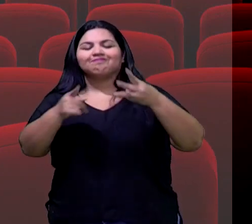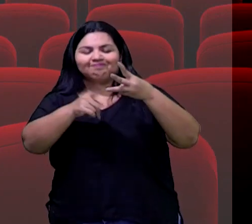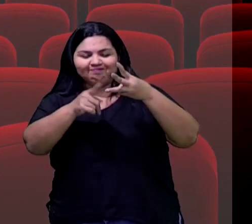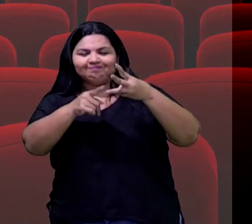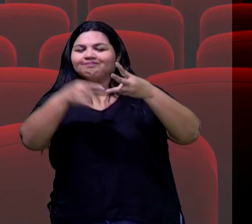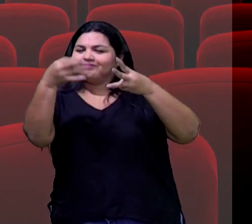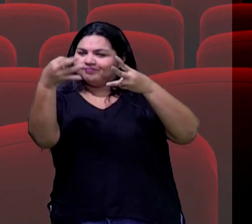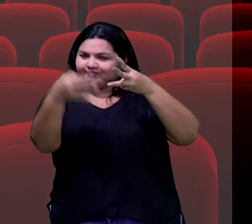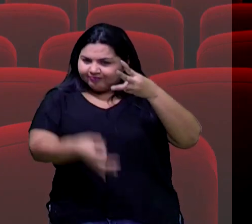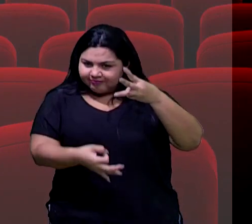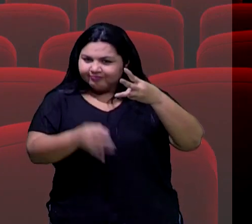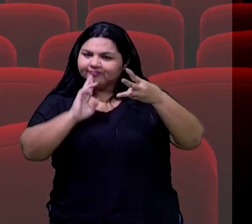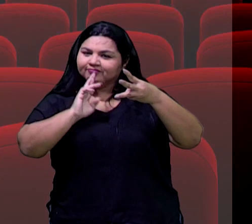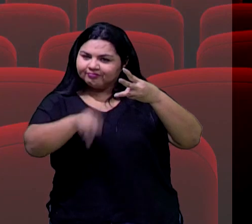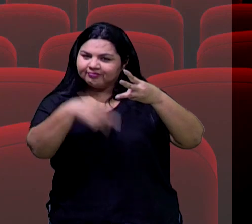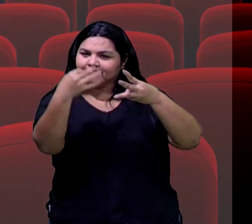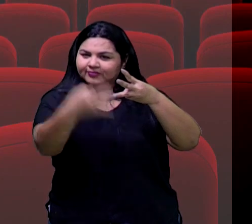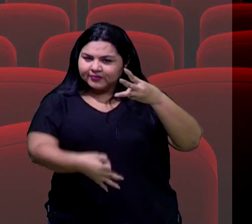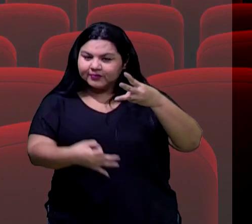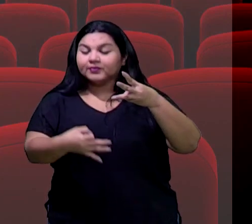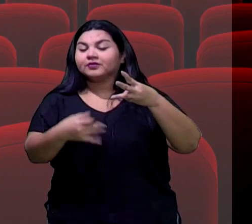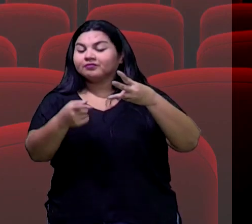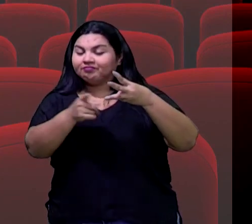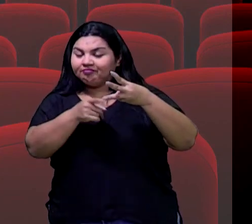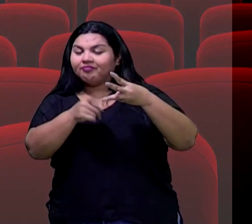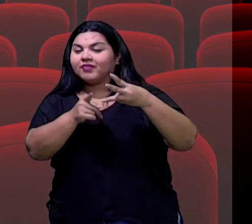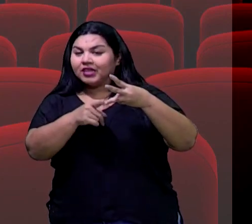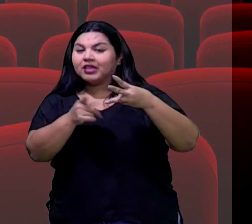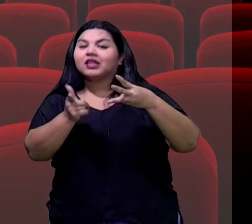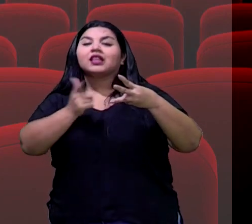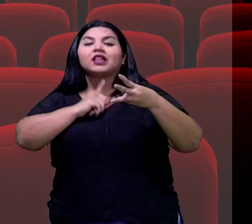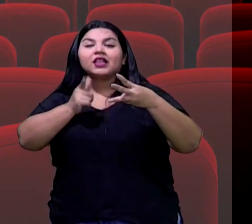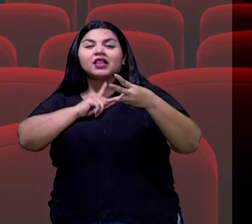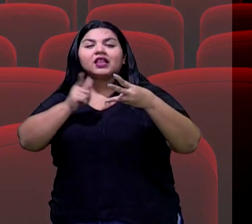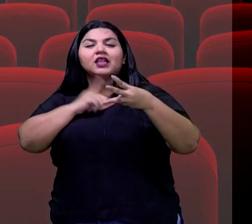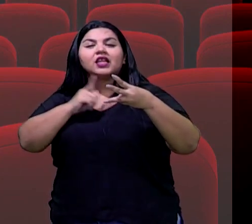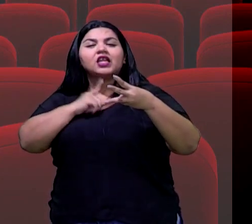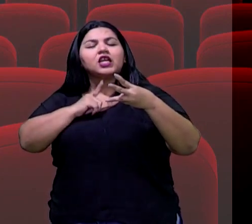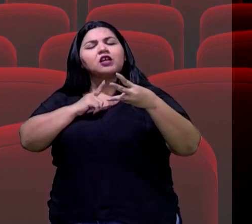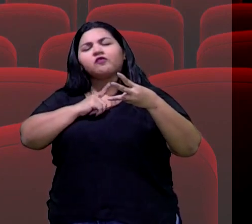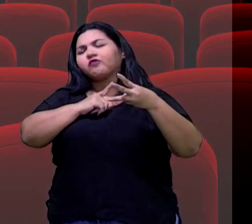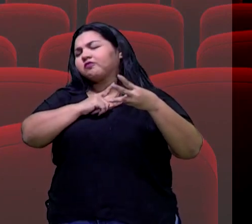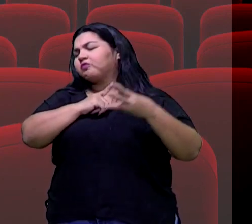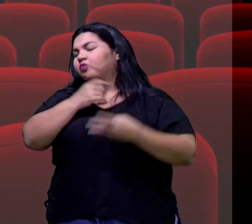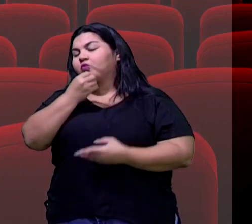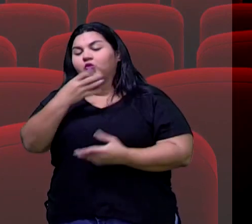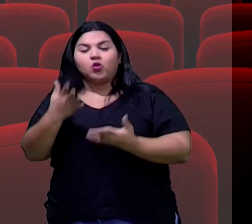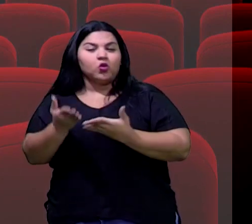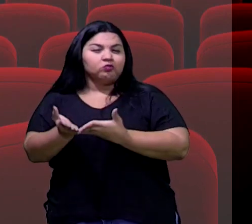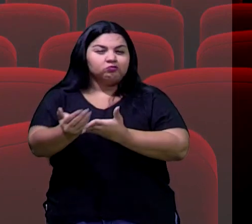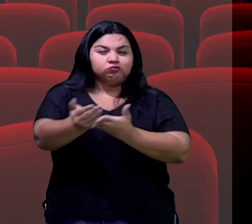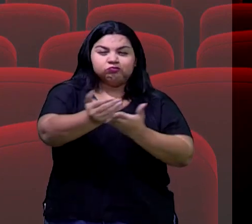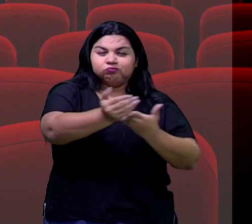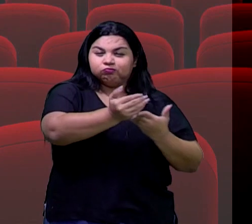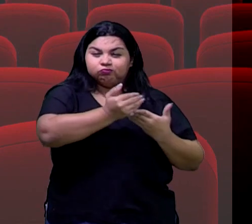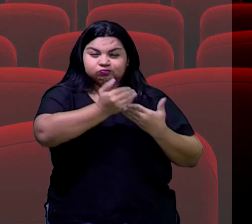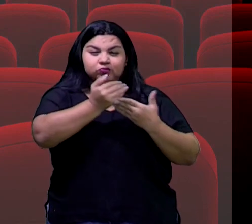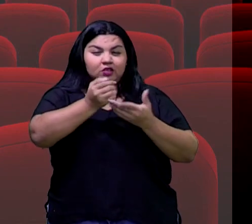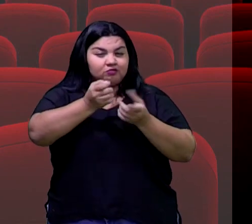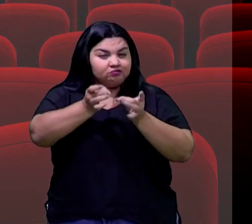Correta, tá, gente? Gente, realmente, Vingadores Ultimato teve aí um recorde de bilheteria, né? No ano passado,